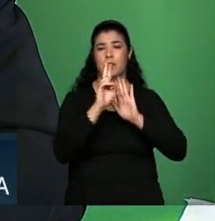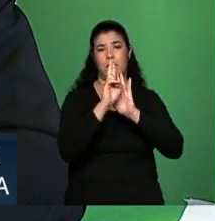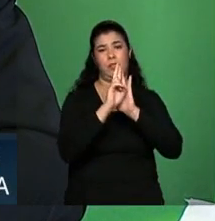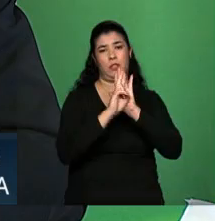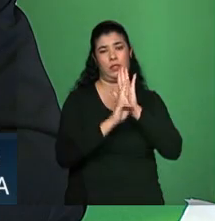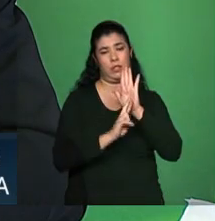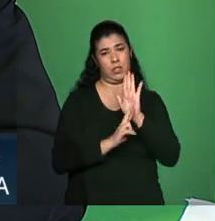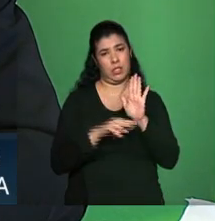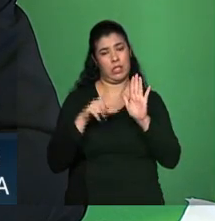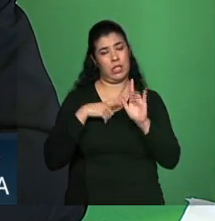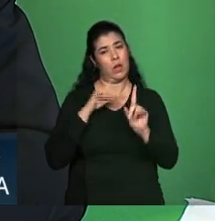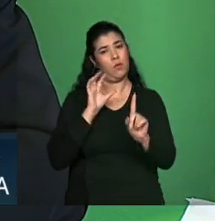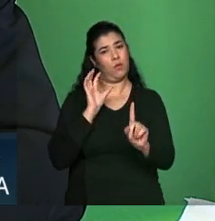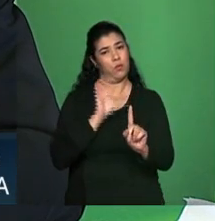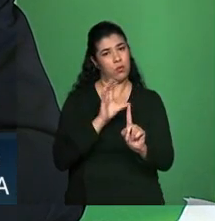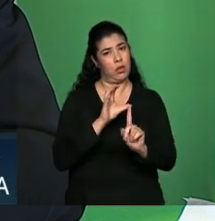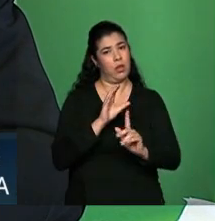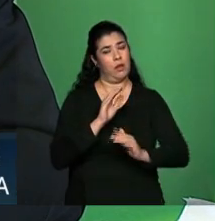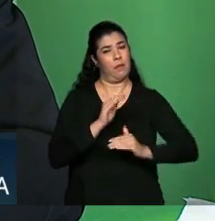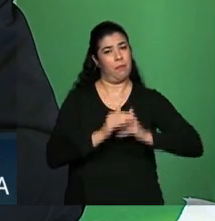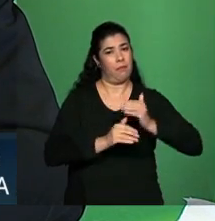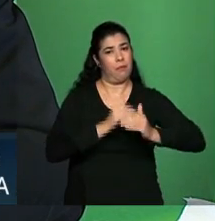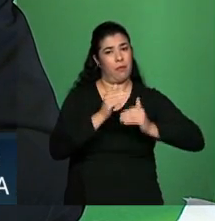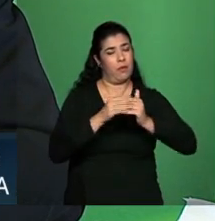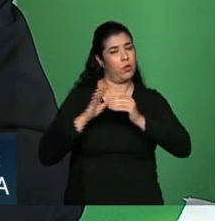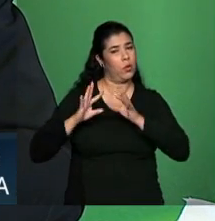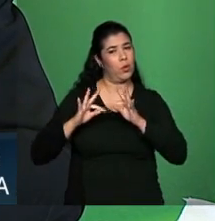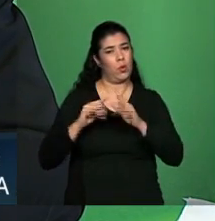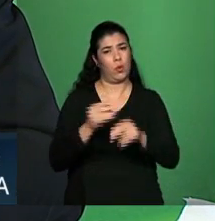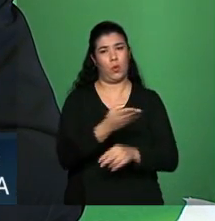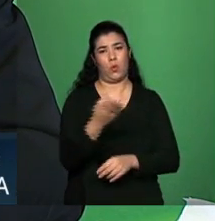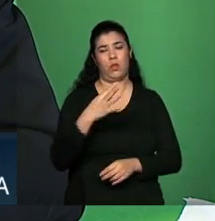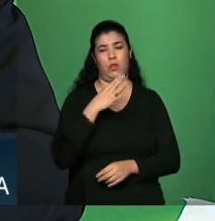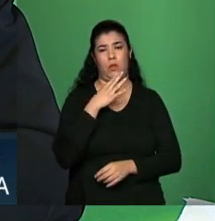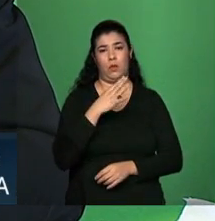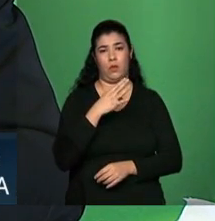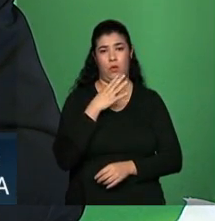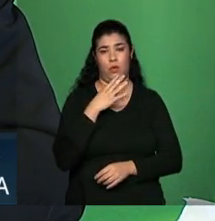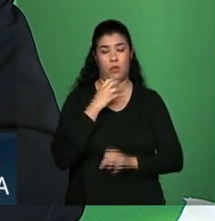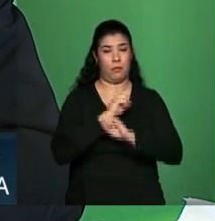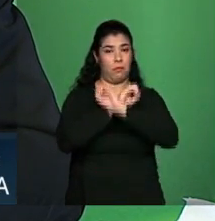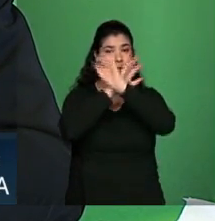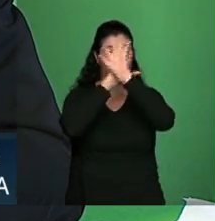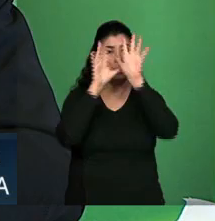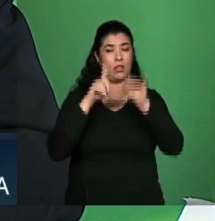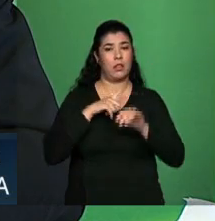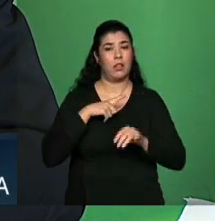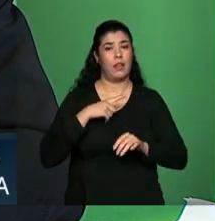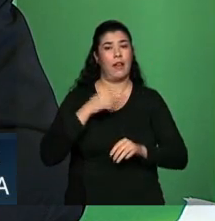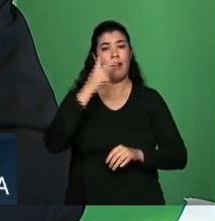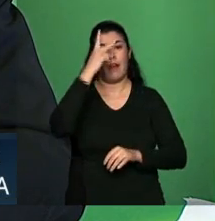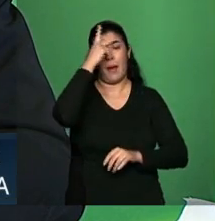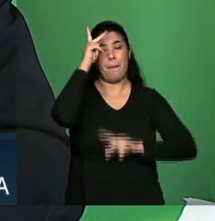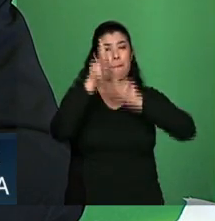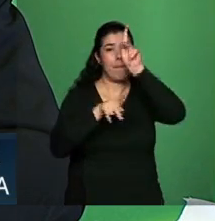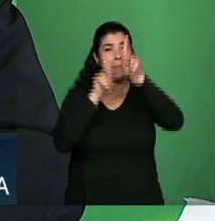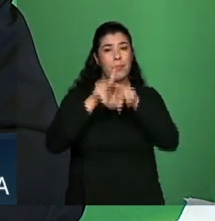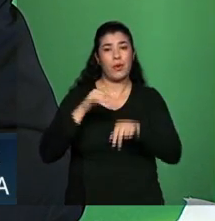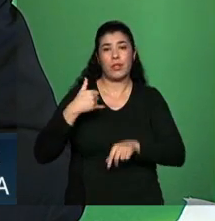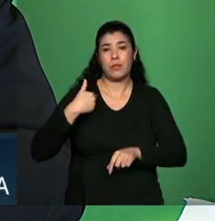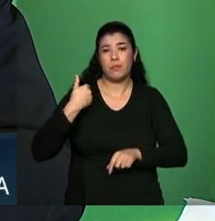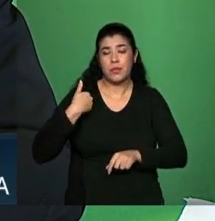refletem a evolução, a evolução que todo mundo conhece, a evolução transparente, que a evolução da idade. Vocês estão todos